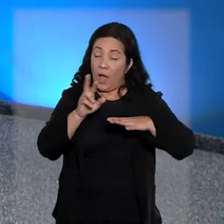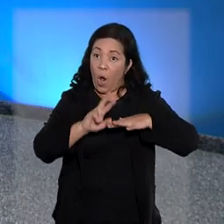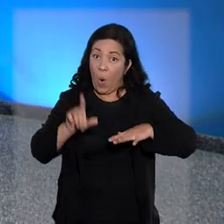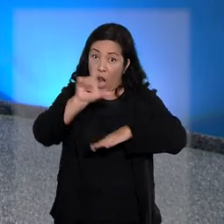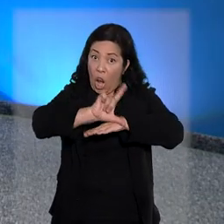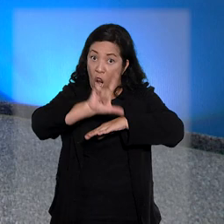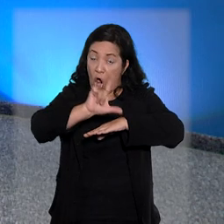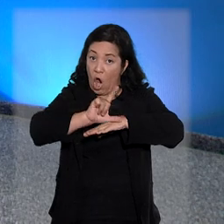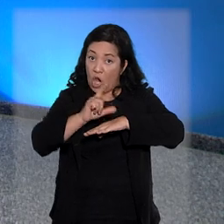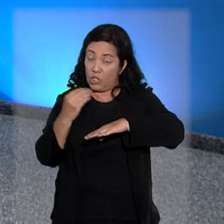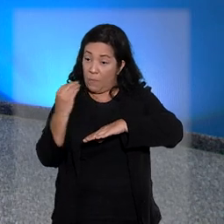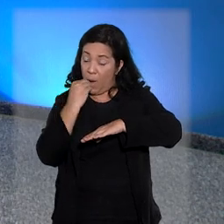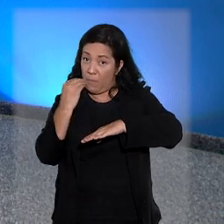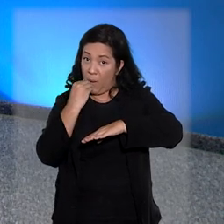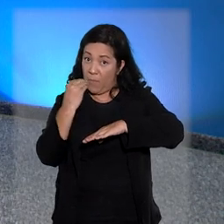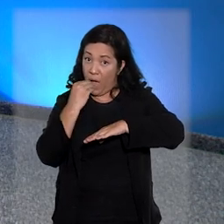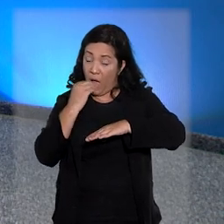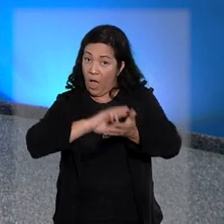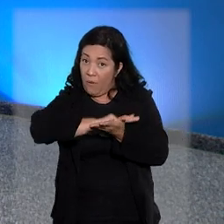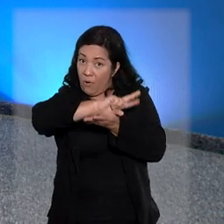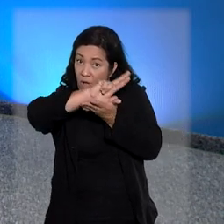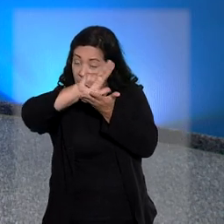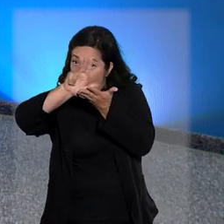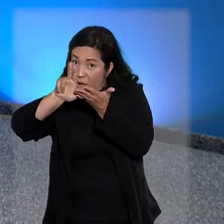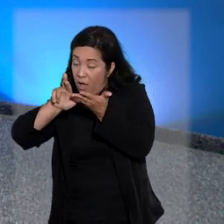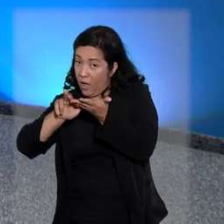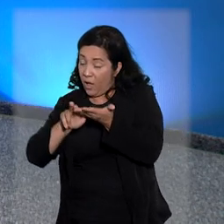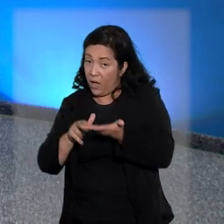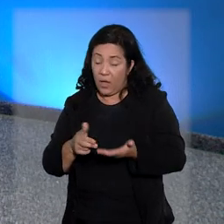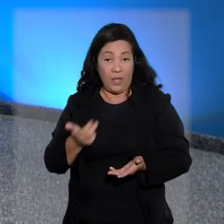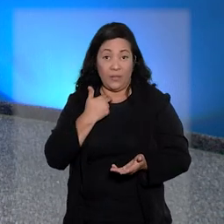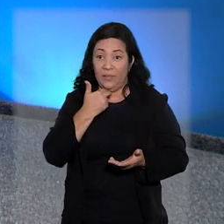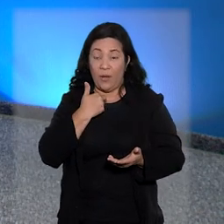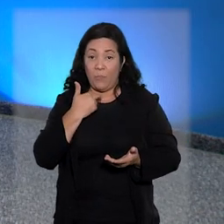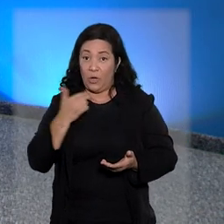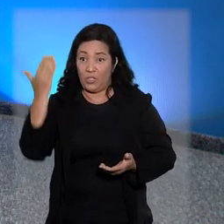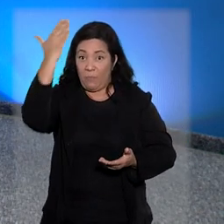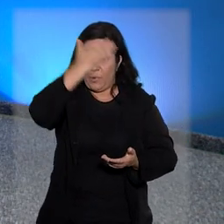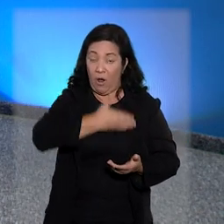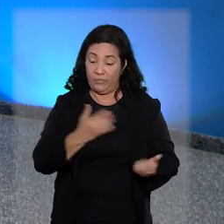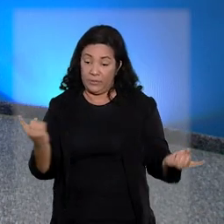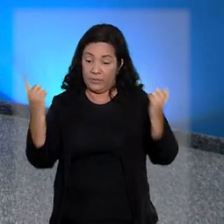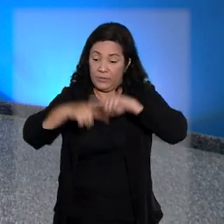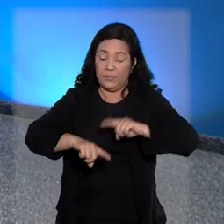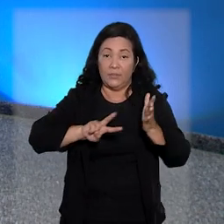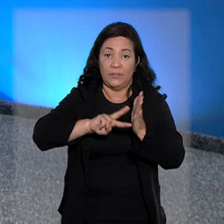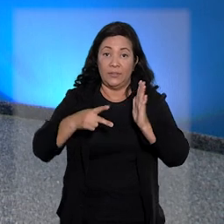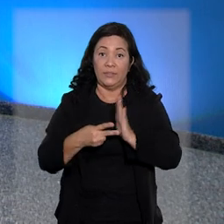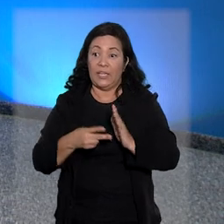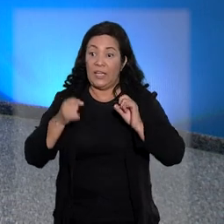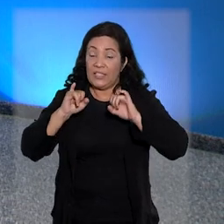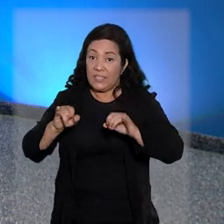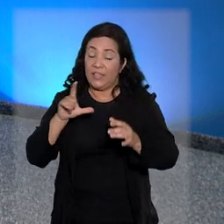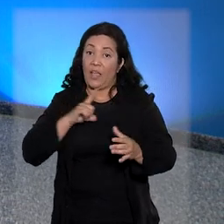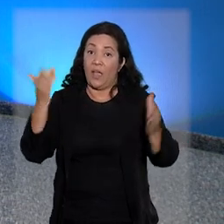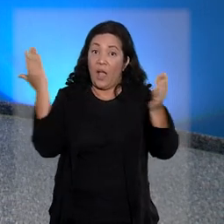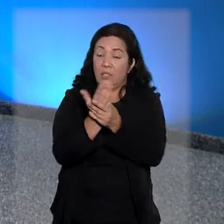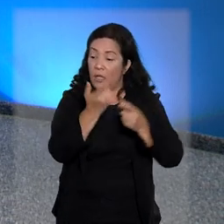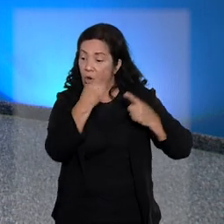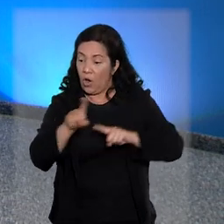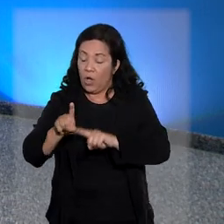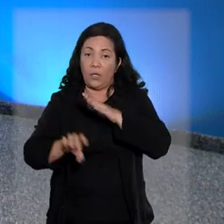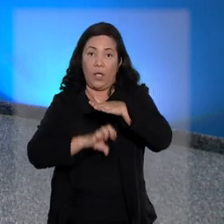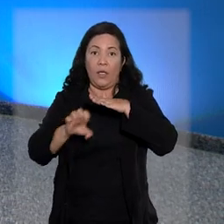fast-food, Burger King e Madeiro, não cabe inversão automática do ônus da prova em ação de empresa contra